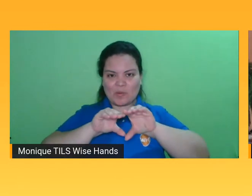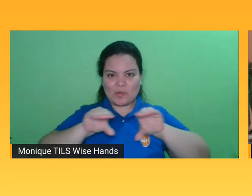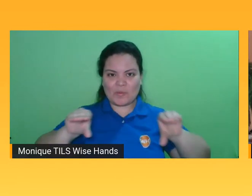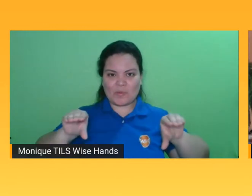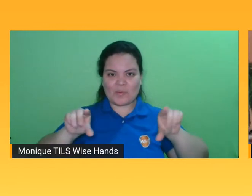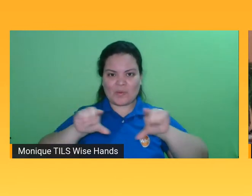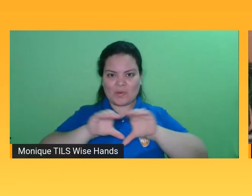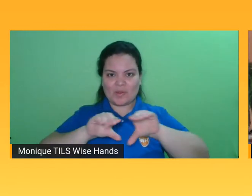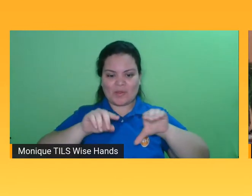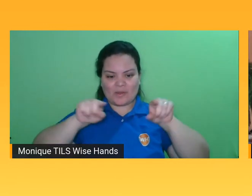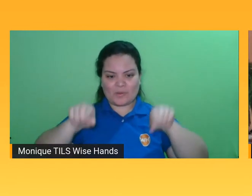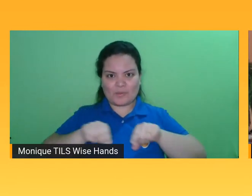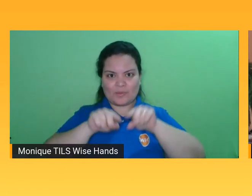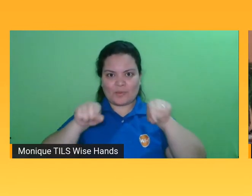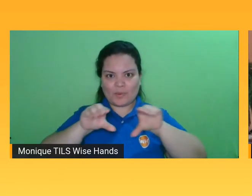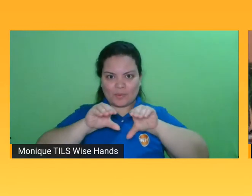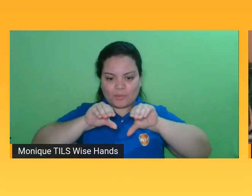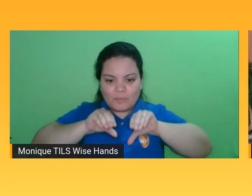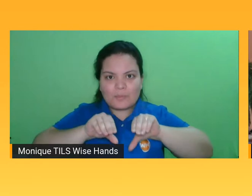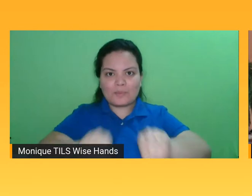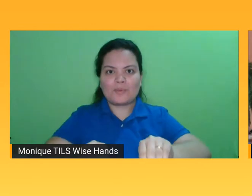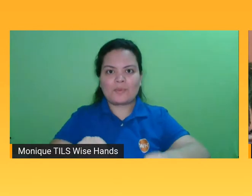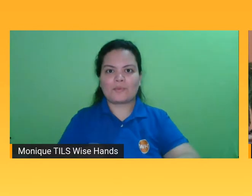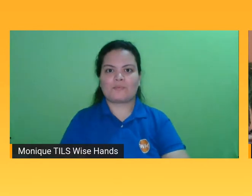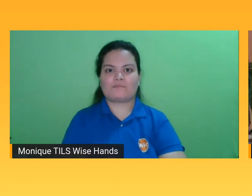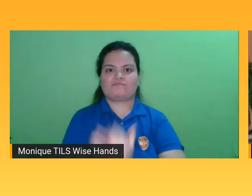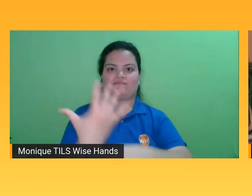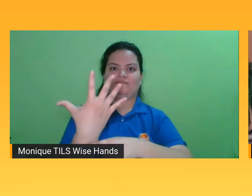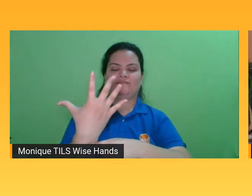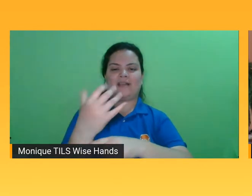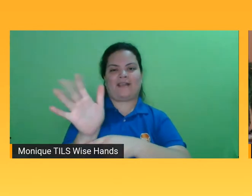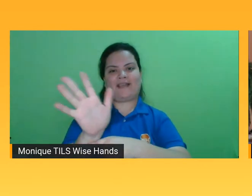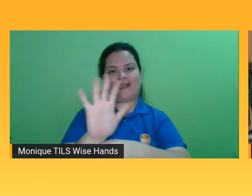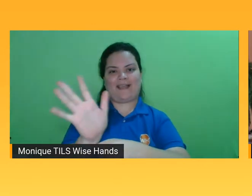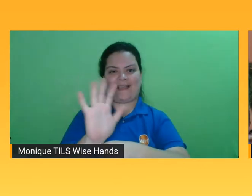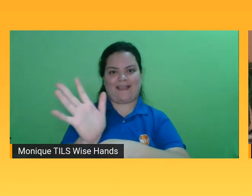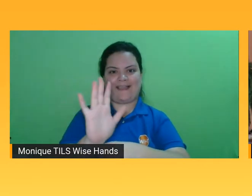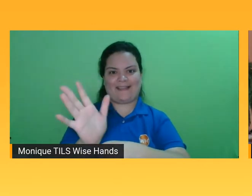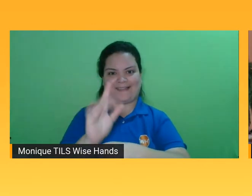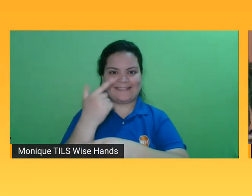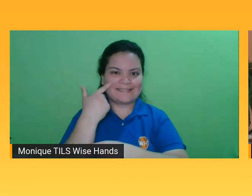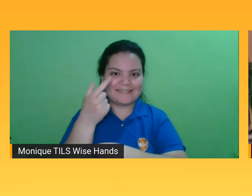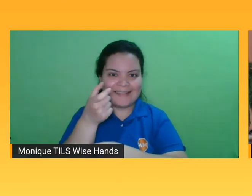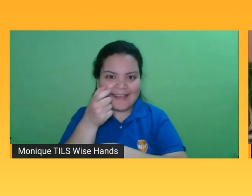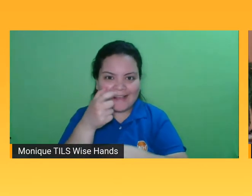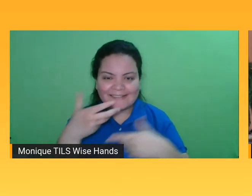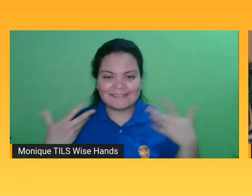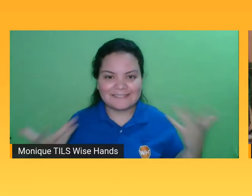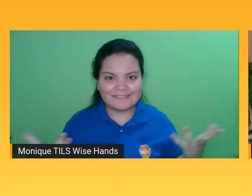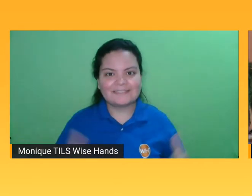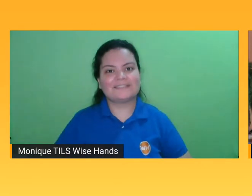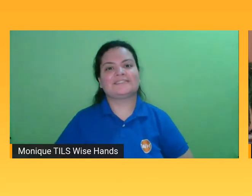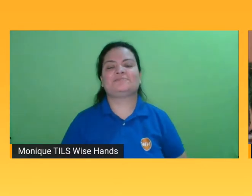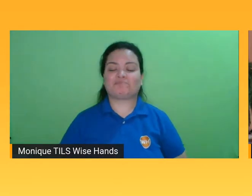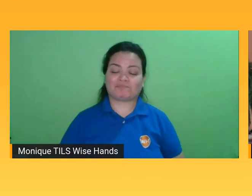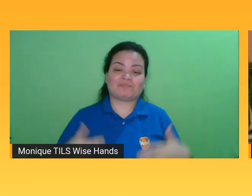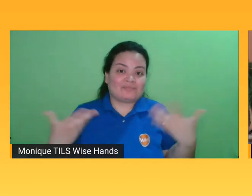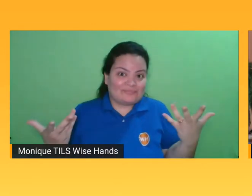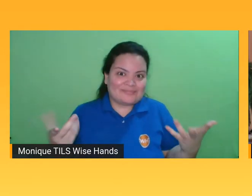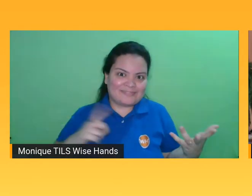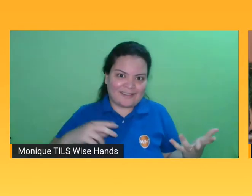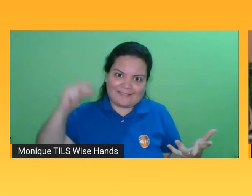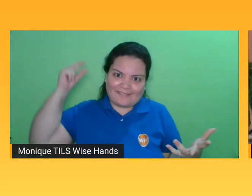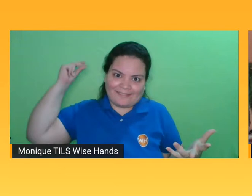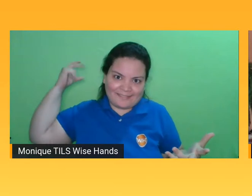gente, depois, tinha cursos de línguas, também cassete em CD. Uma das pioneiras de audiolivro no Brasil